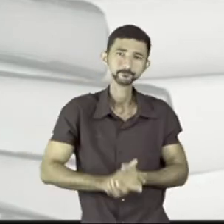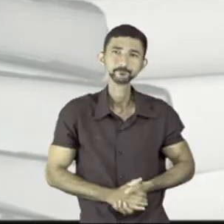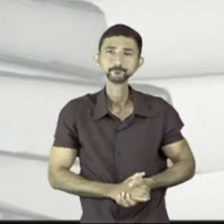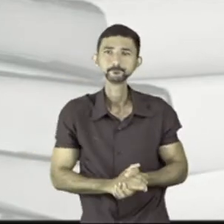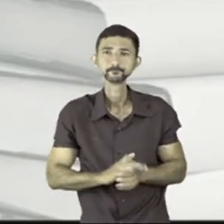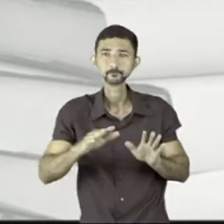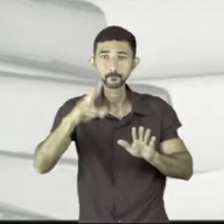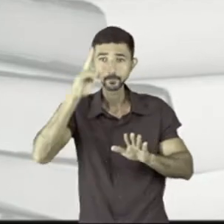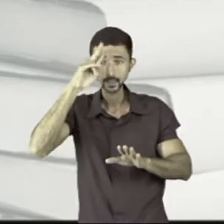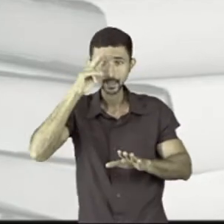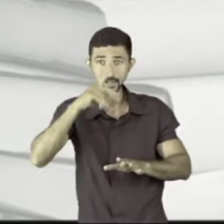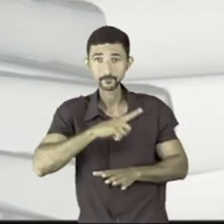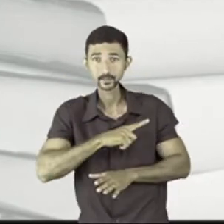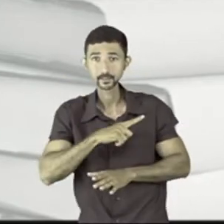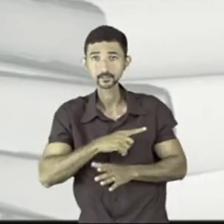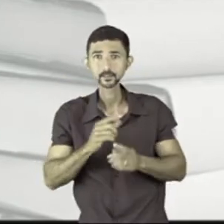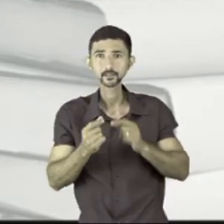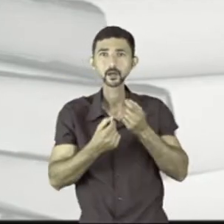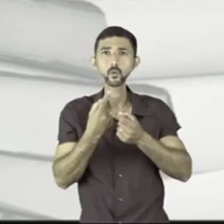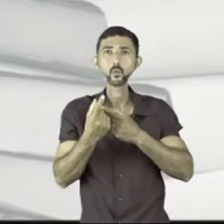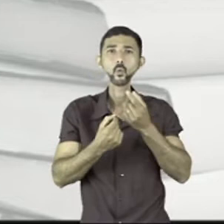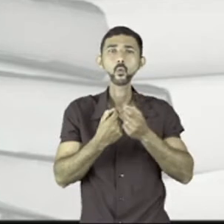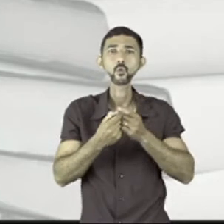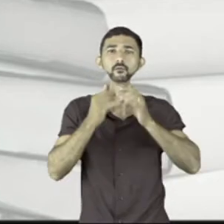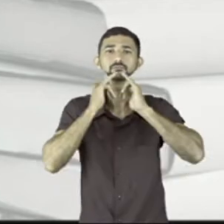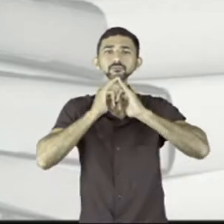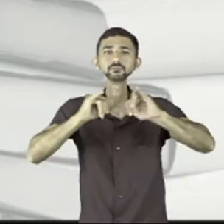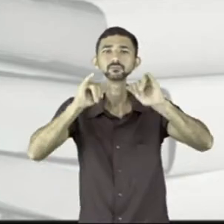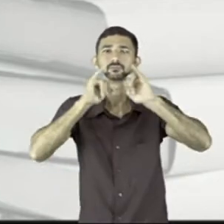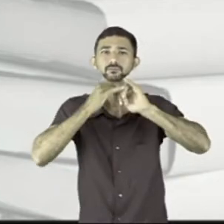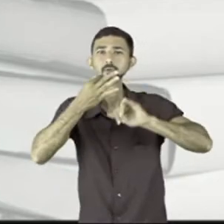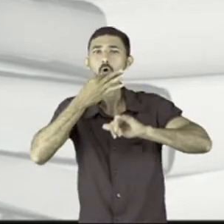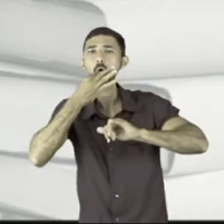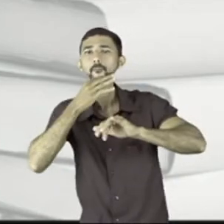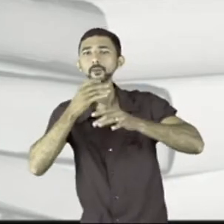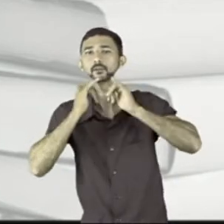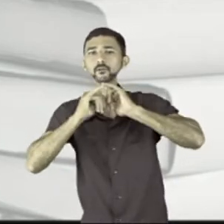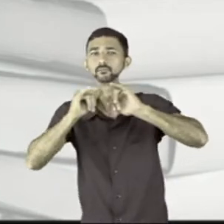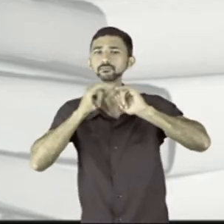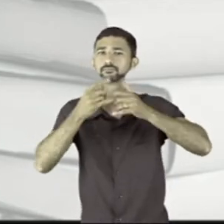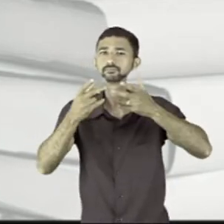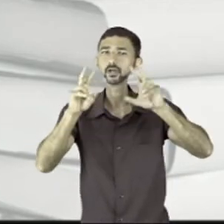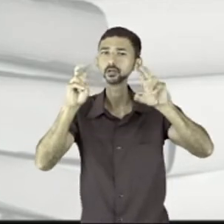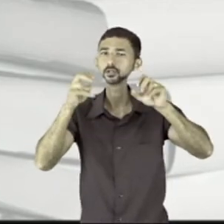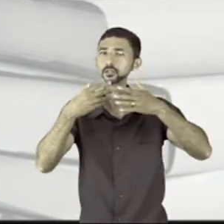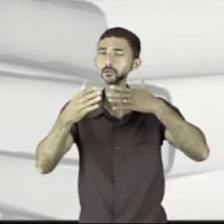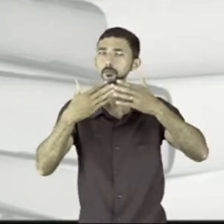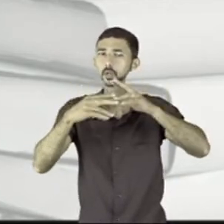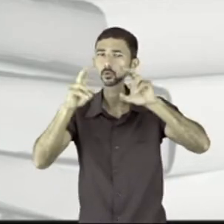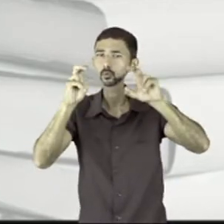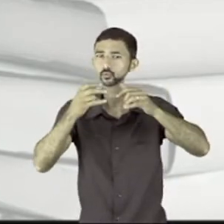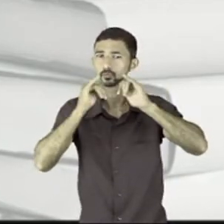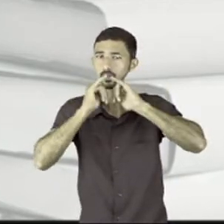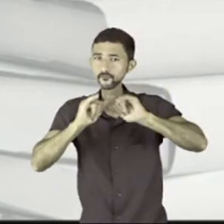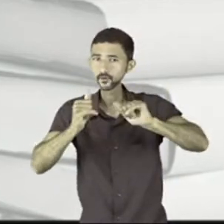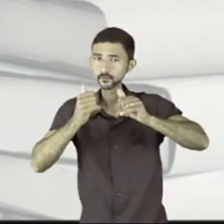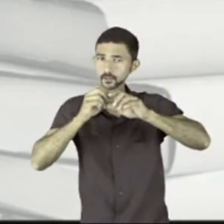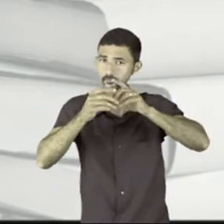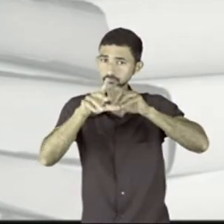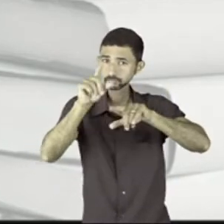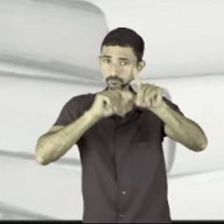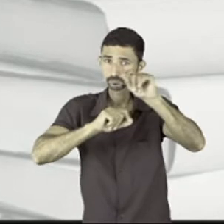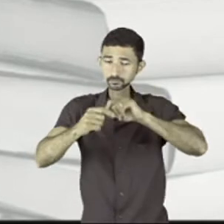lembra que o que eu tenho é alguém emitindo uma opinião a respeito de um determinado assunto. E essa informação está